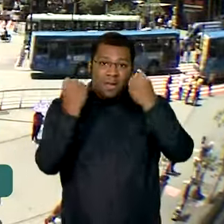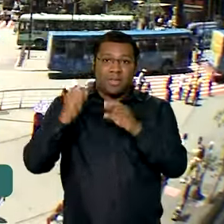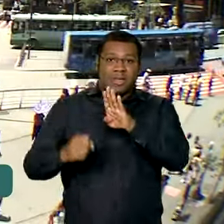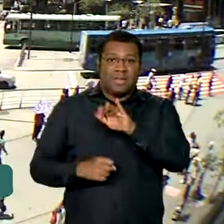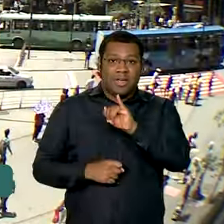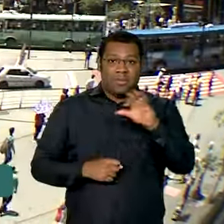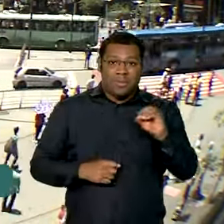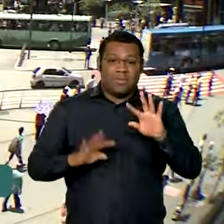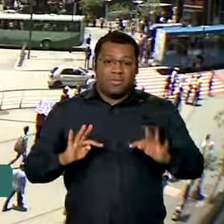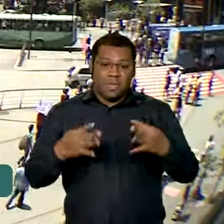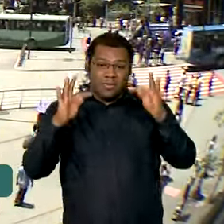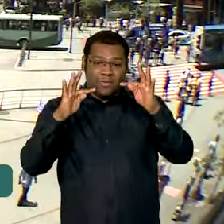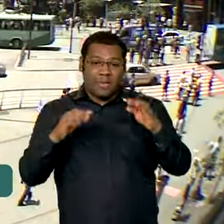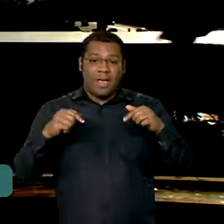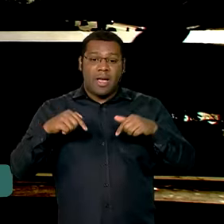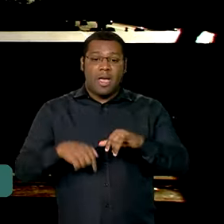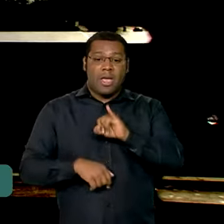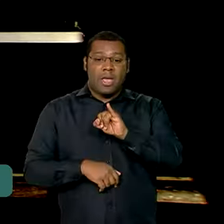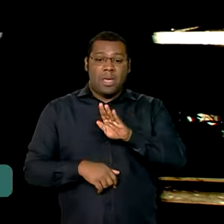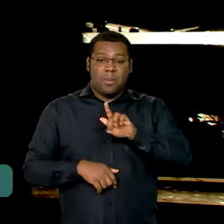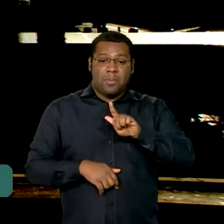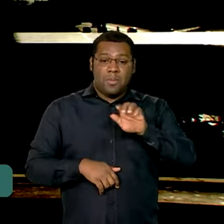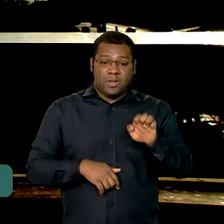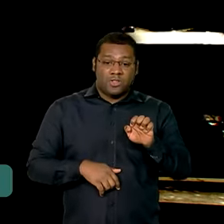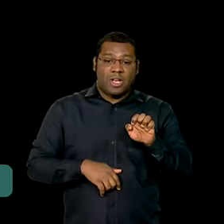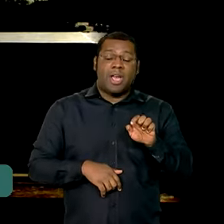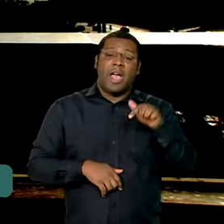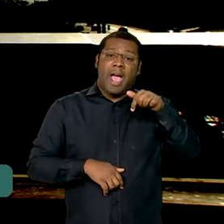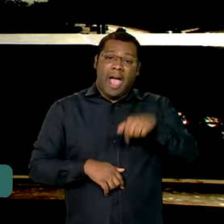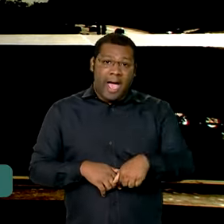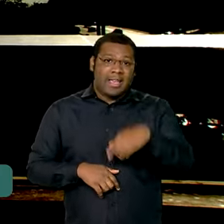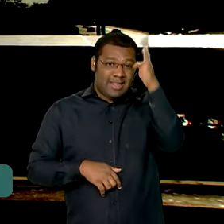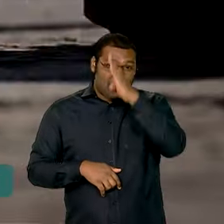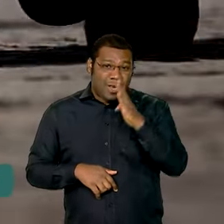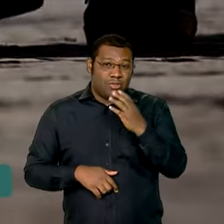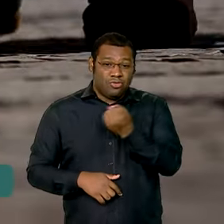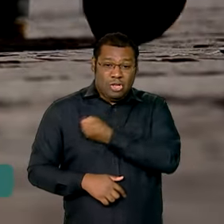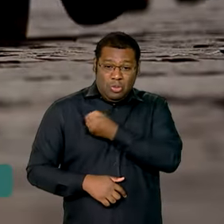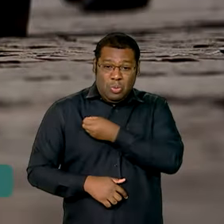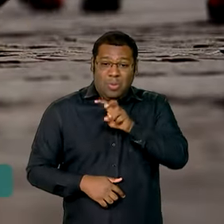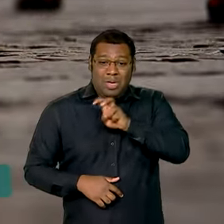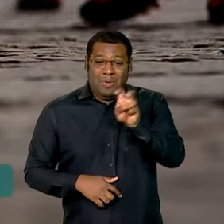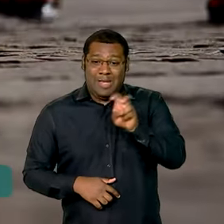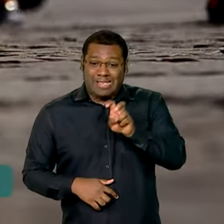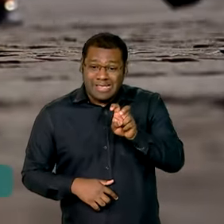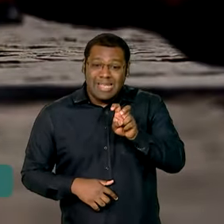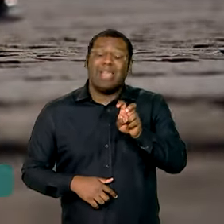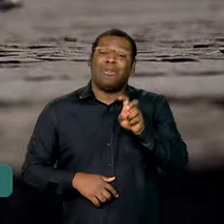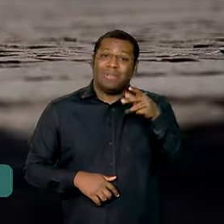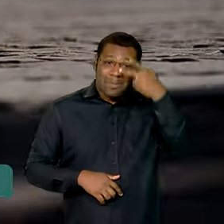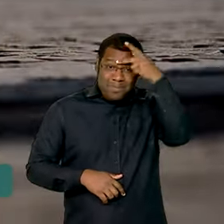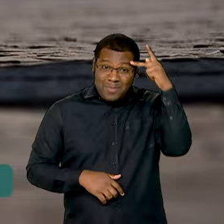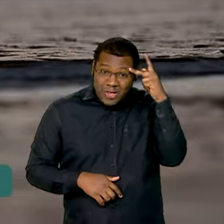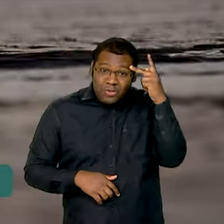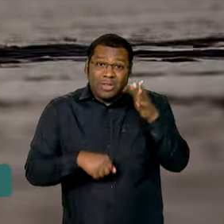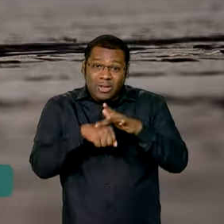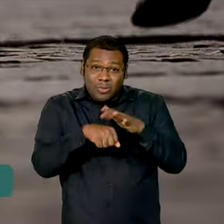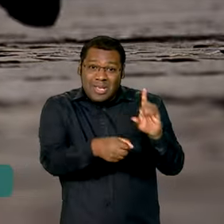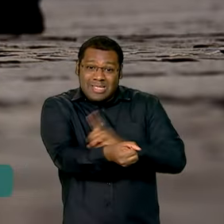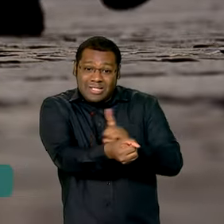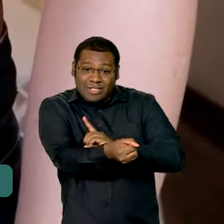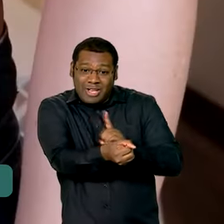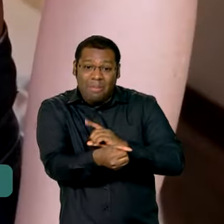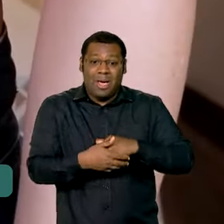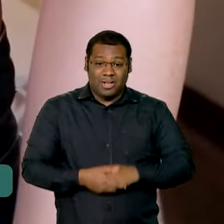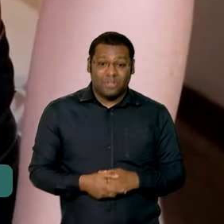o Brasil é o quinto país no mundo com maior incidência de diabetes. São 20 milhões de pessoas com a doença no